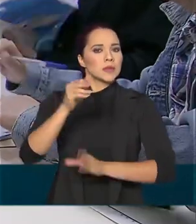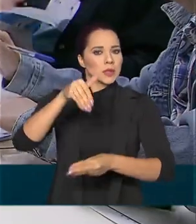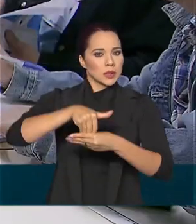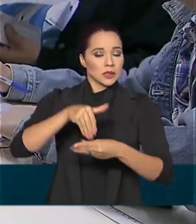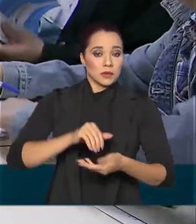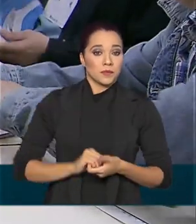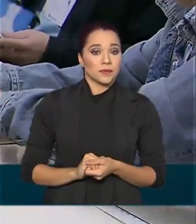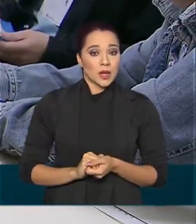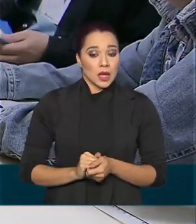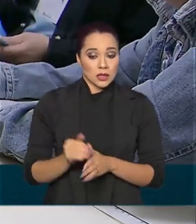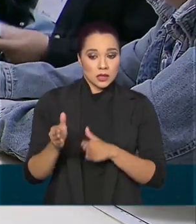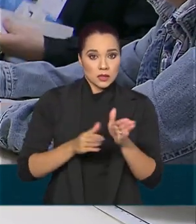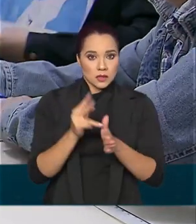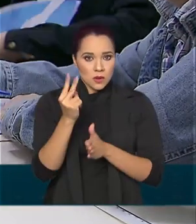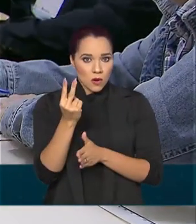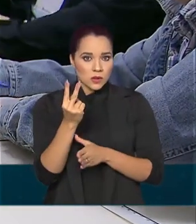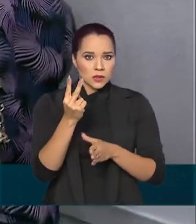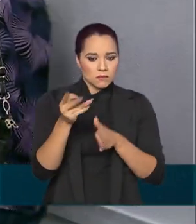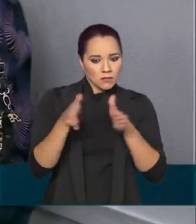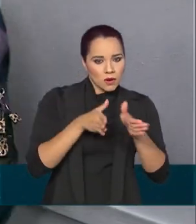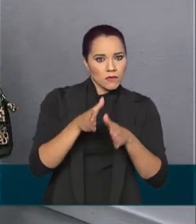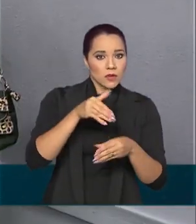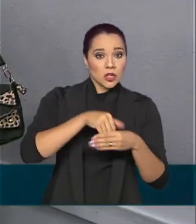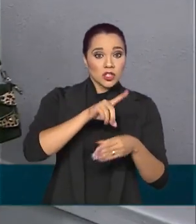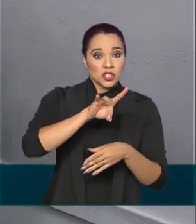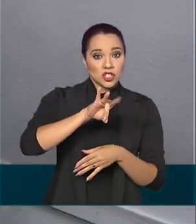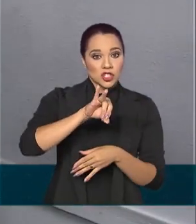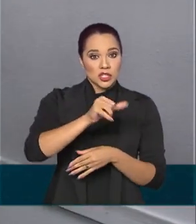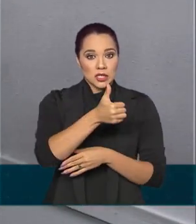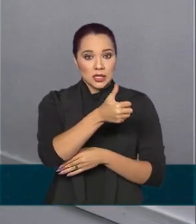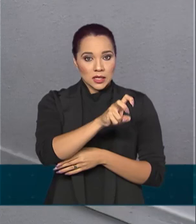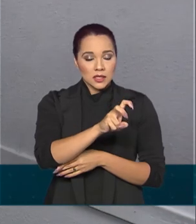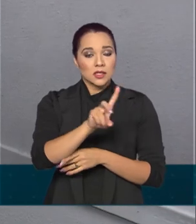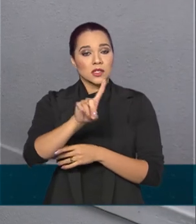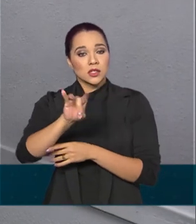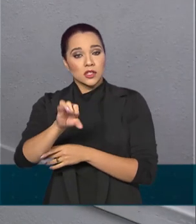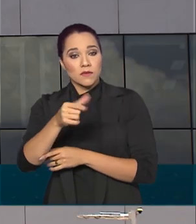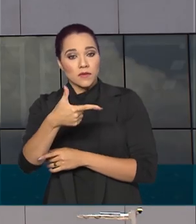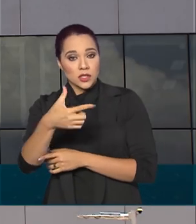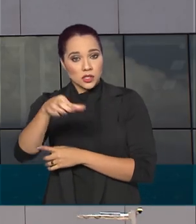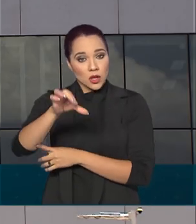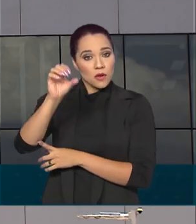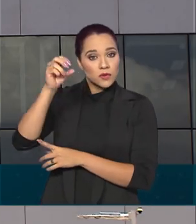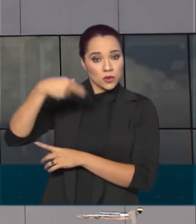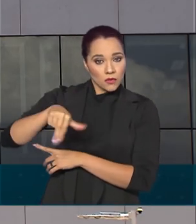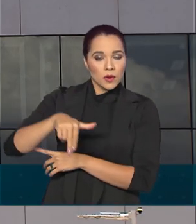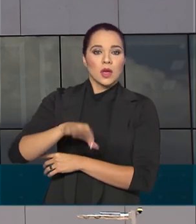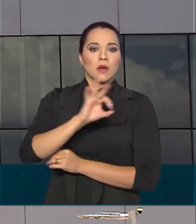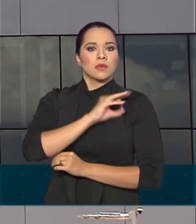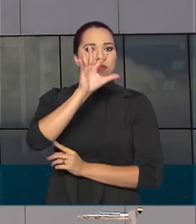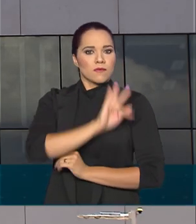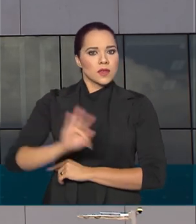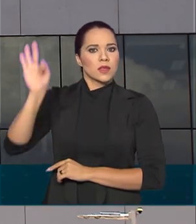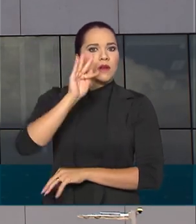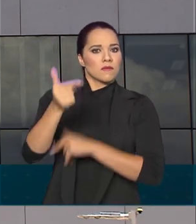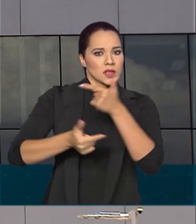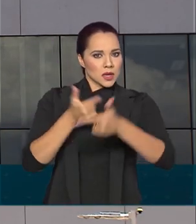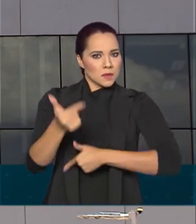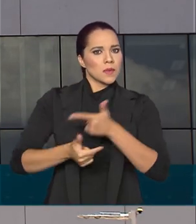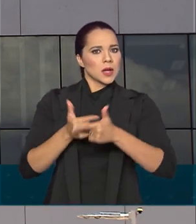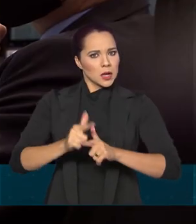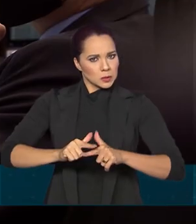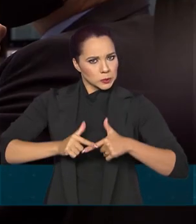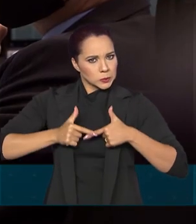Durante os dois turnos, nos dias 15 e 29 de novembro, a Polícia Federal vai atuar de maneira